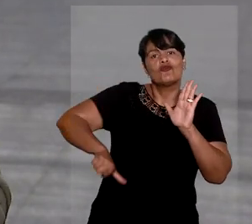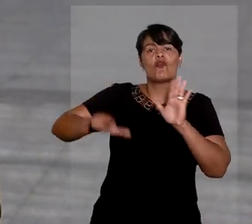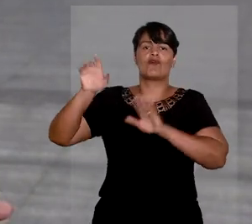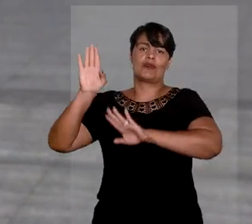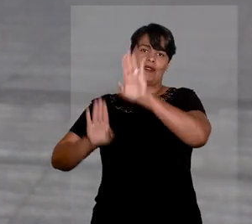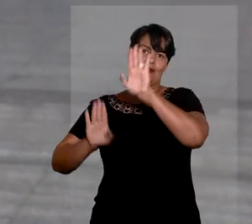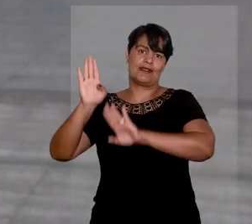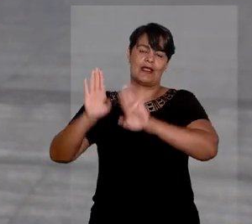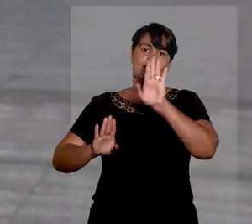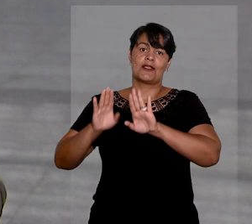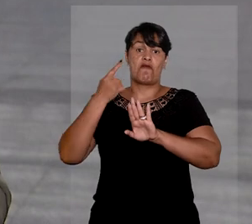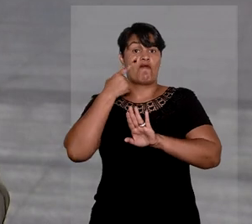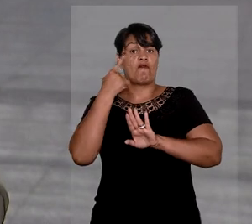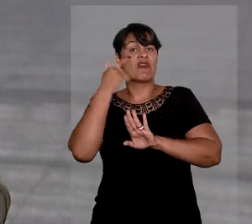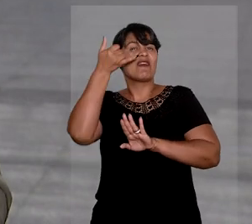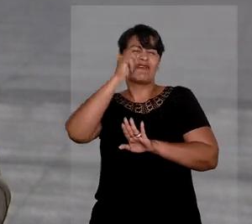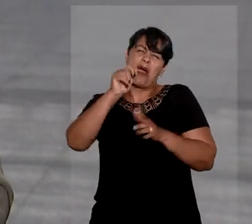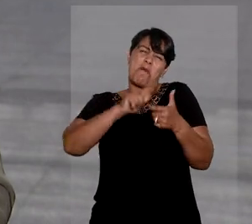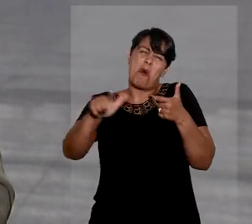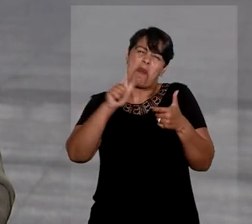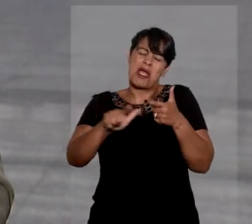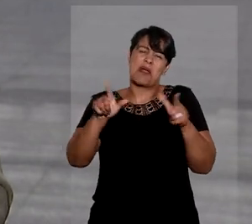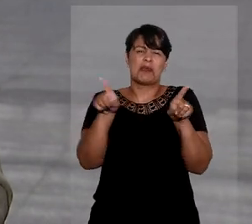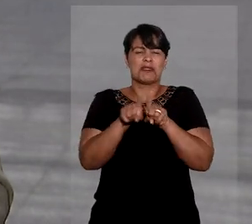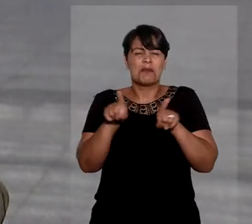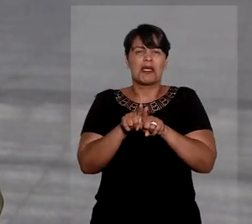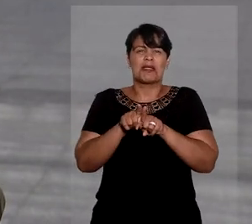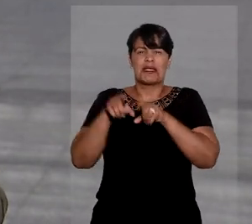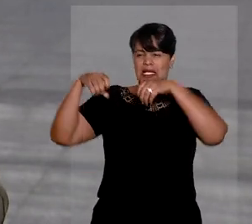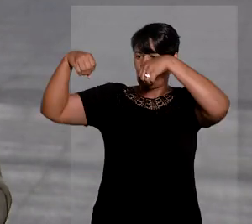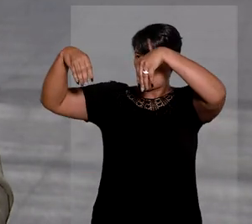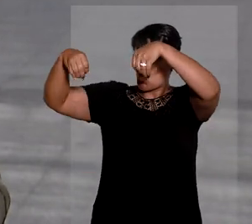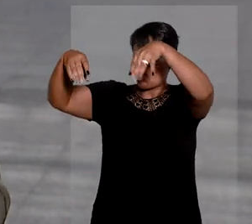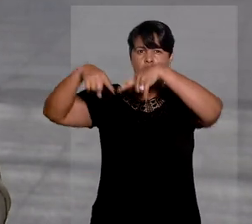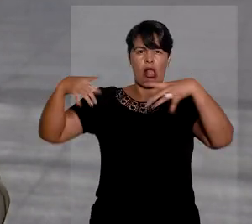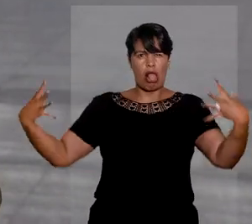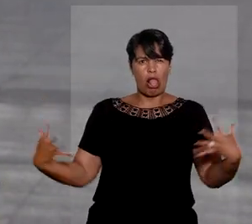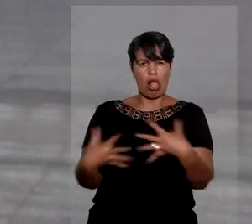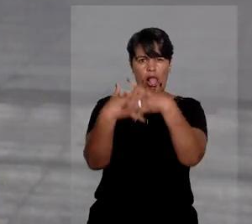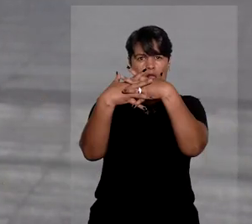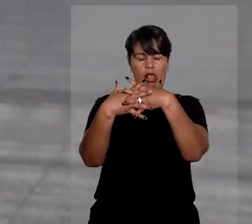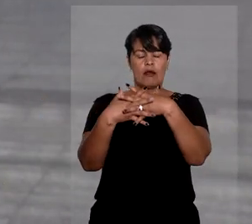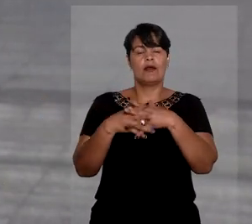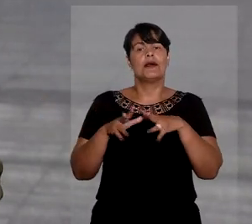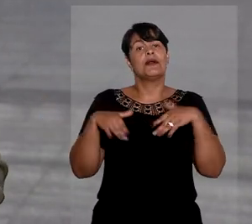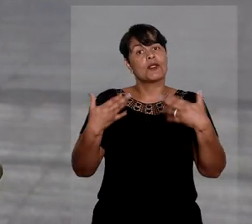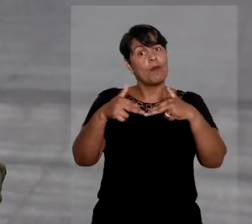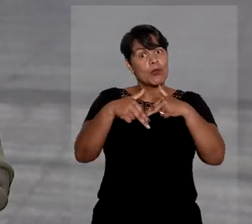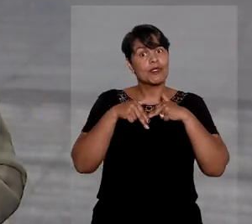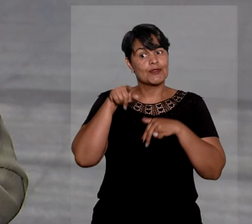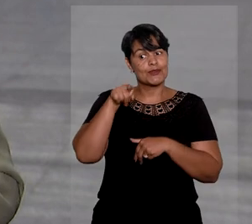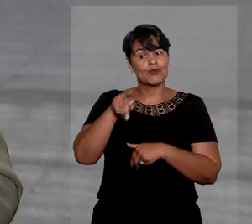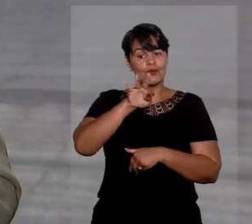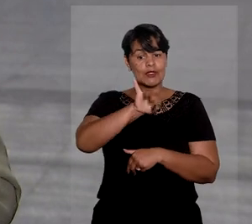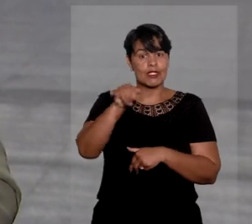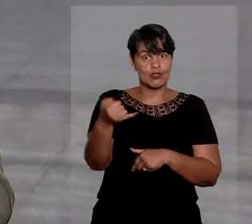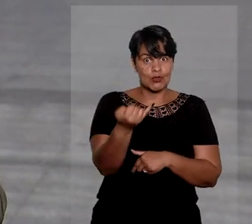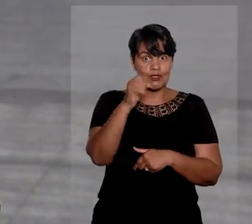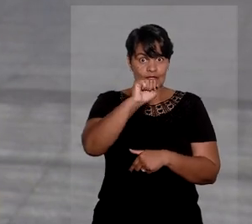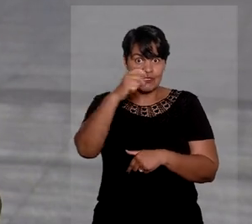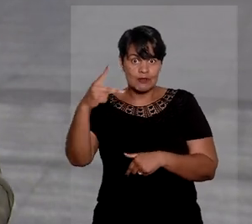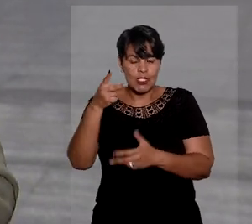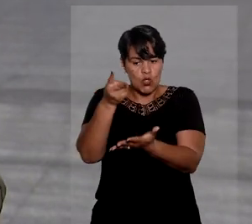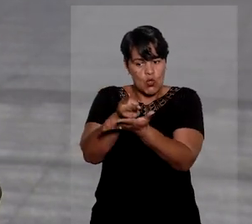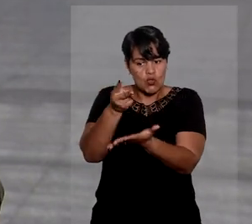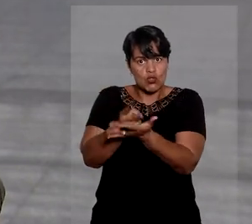para evitar colapso na iluminação da capital paulista, o Tribunal Estadual manteve os efeitos do contrato